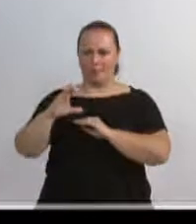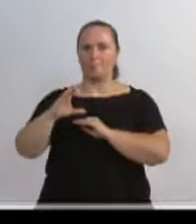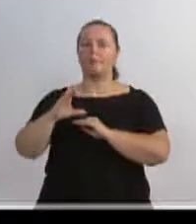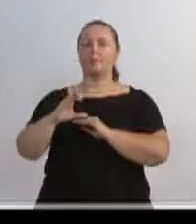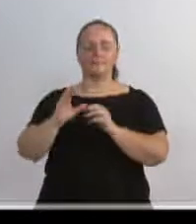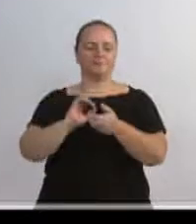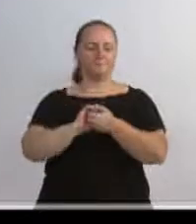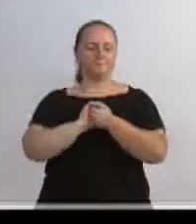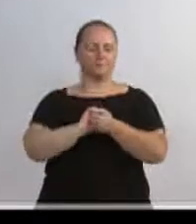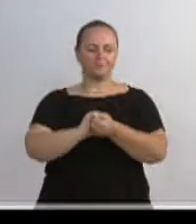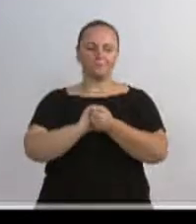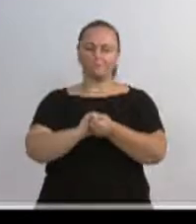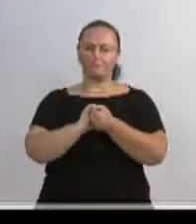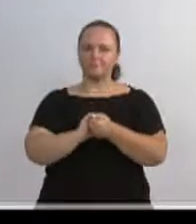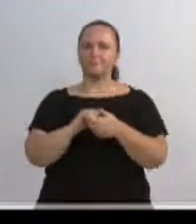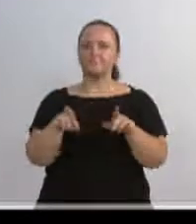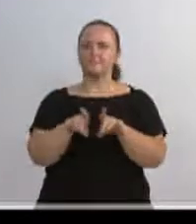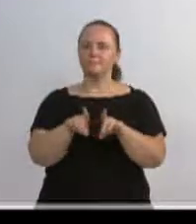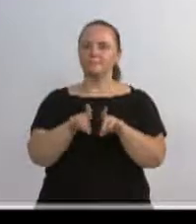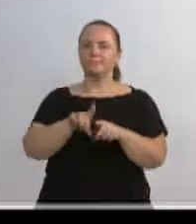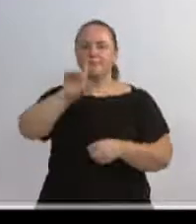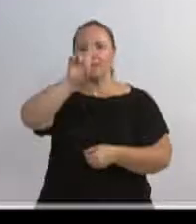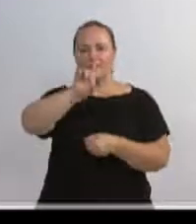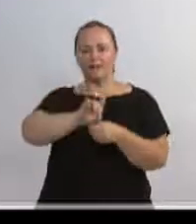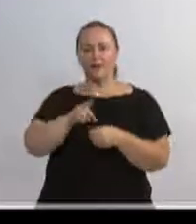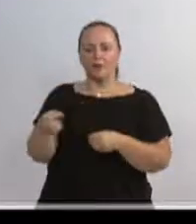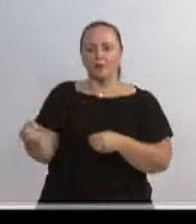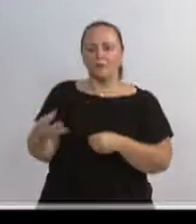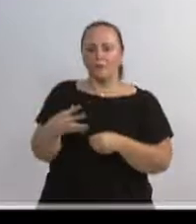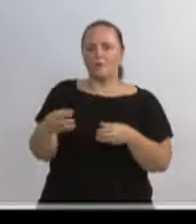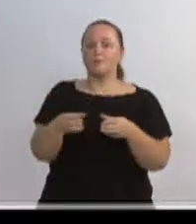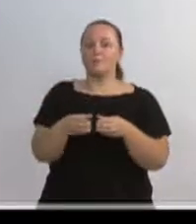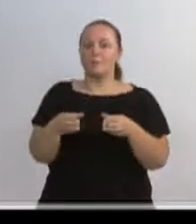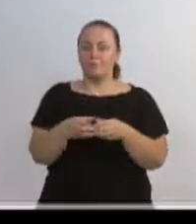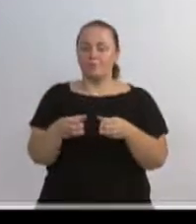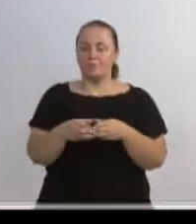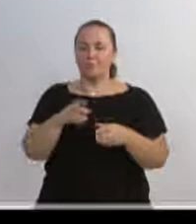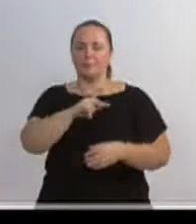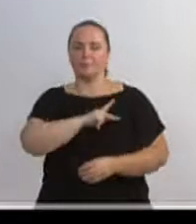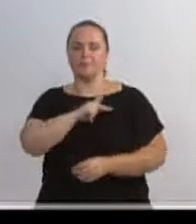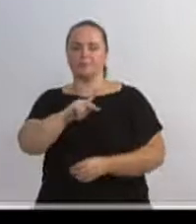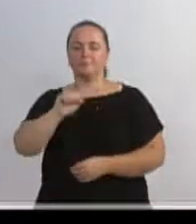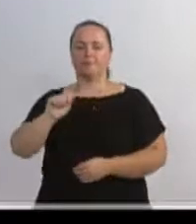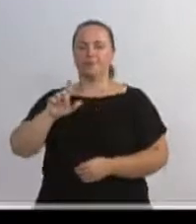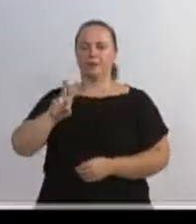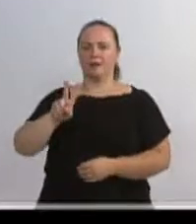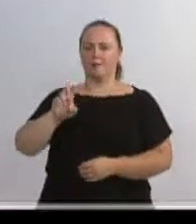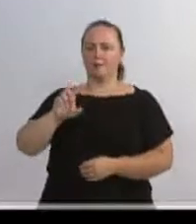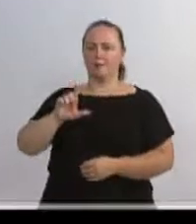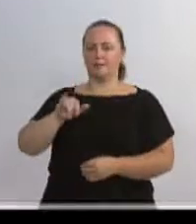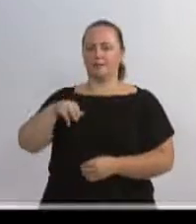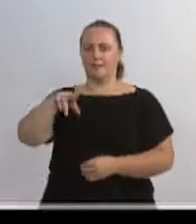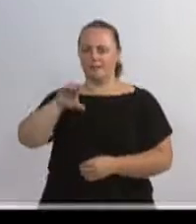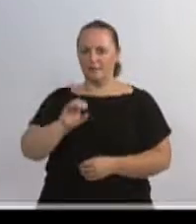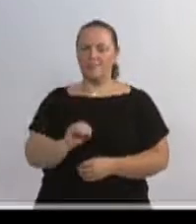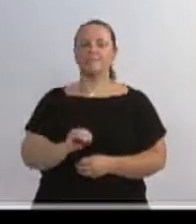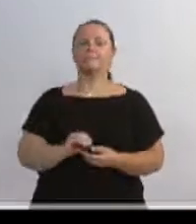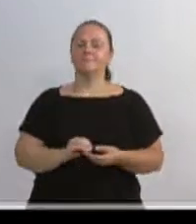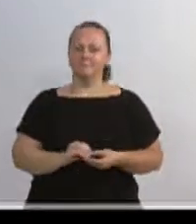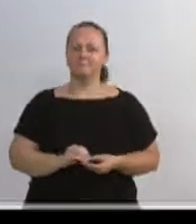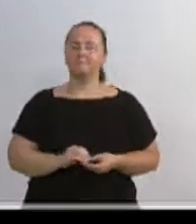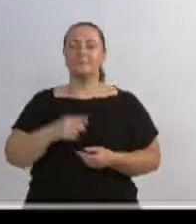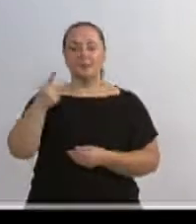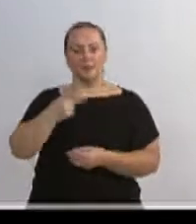toda a diretoria, a nova diretoria, o presidente Avelino Lombardi, presidente eleito, também o vice-presidente, senhor